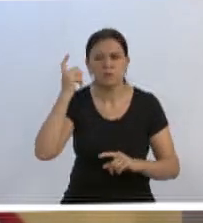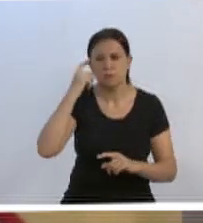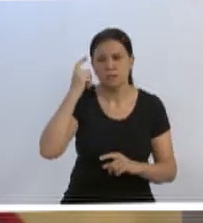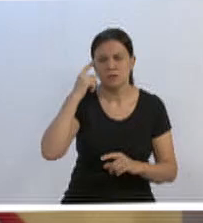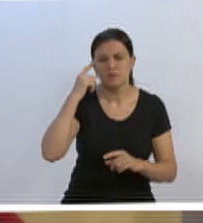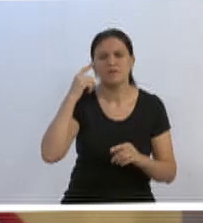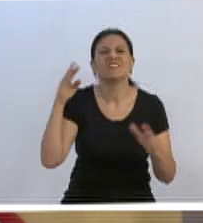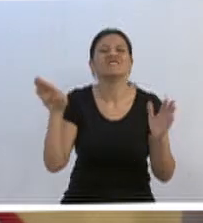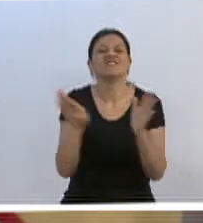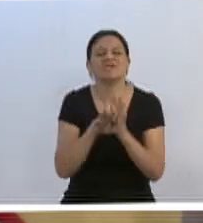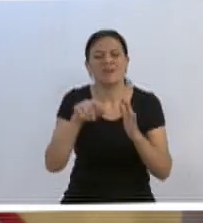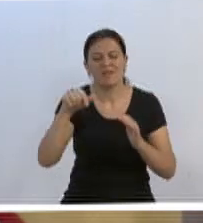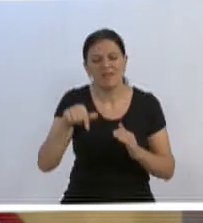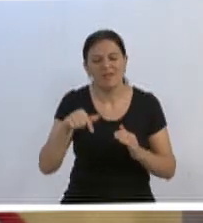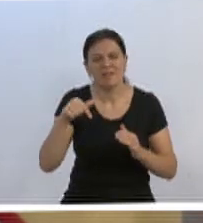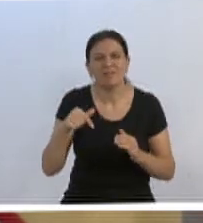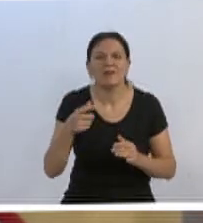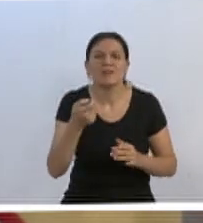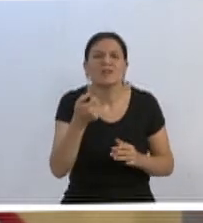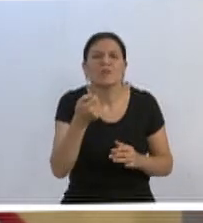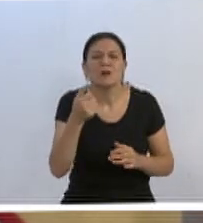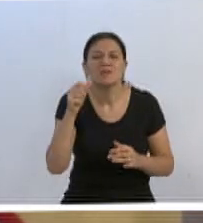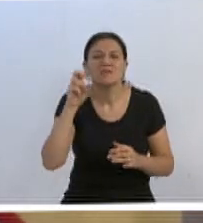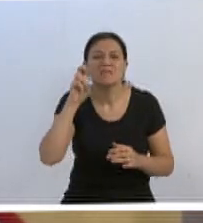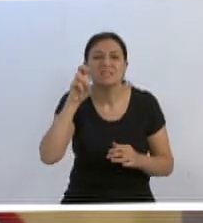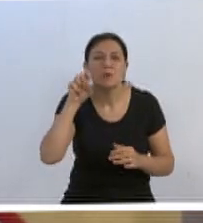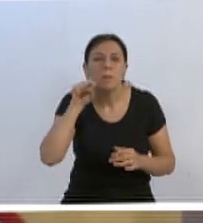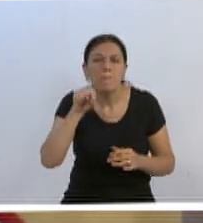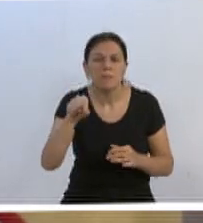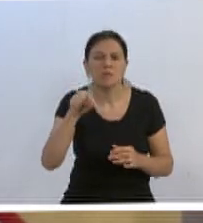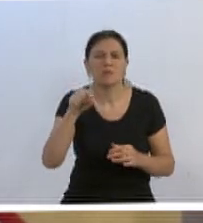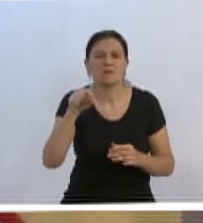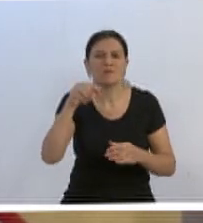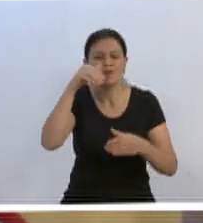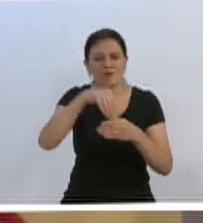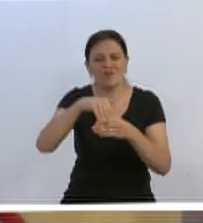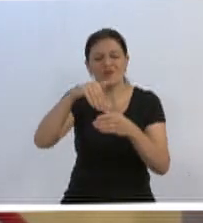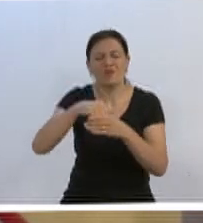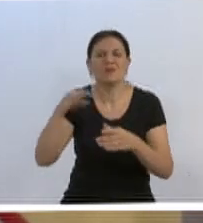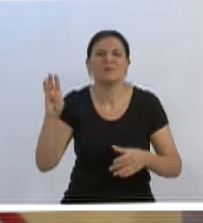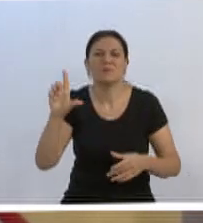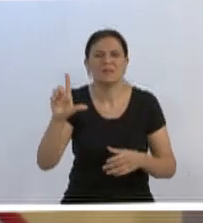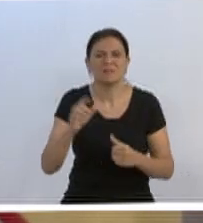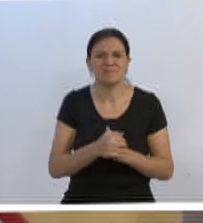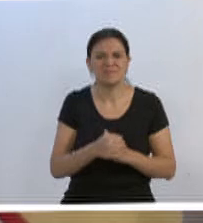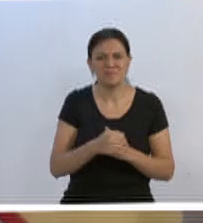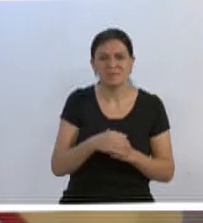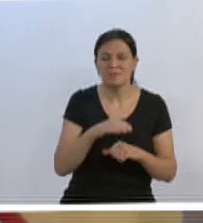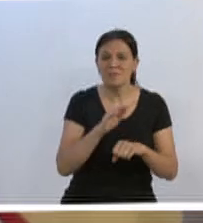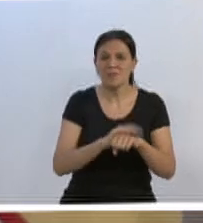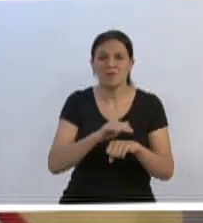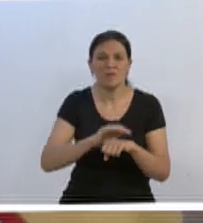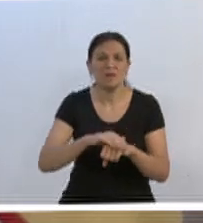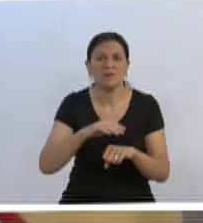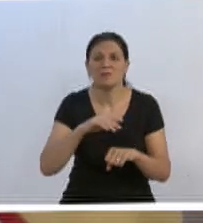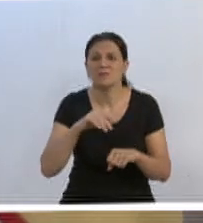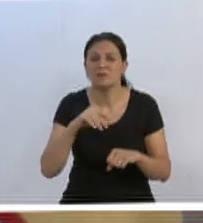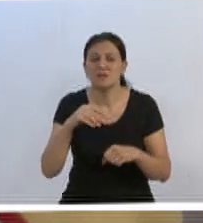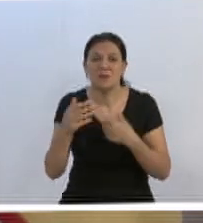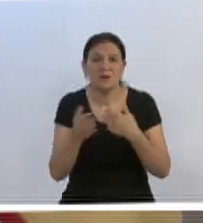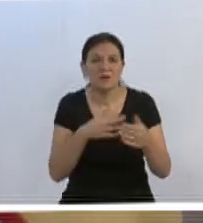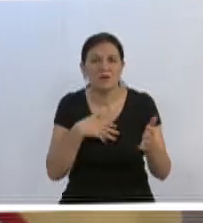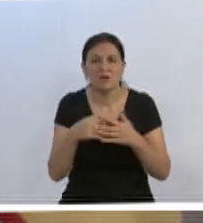cheguei nessa casa conduzida por quase 5 mil blumenauenses. E falei lá que eu não faria a situação pela situação,